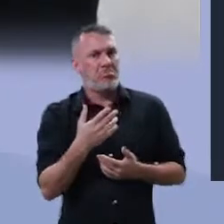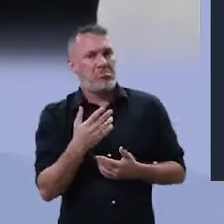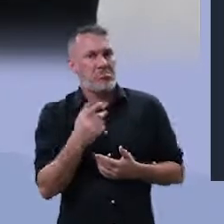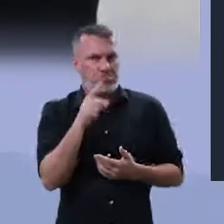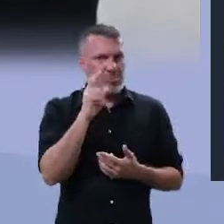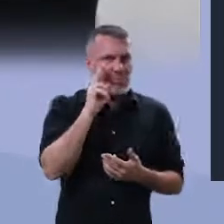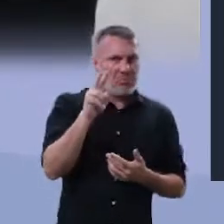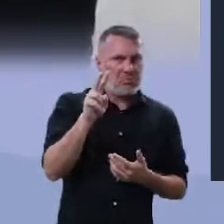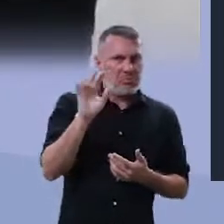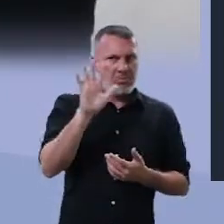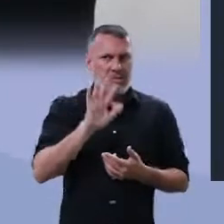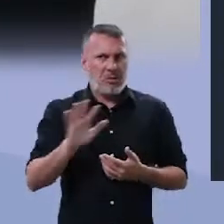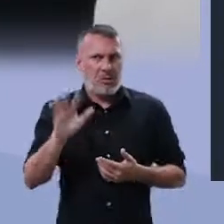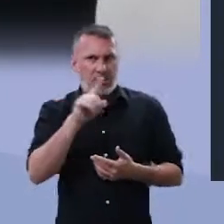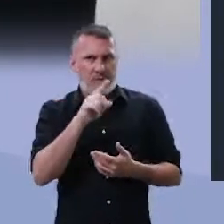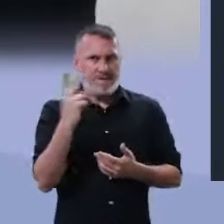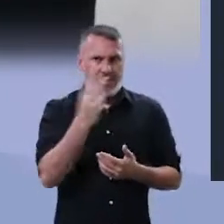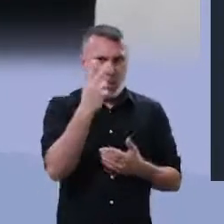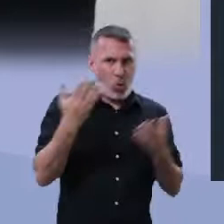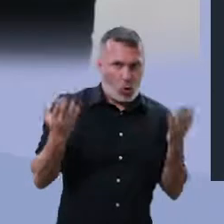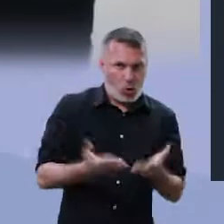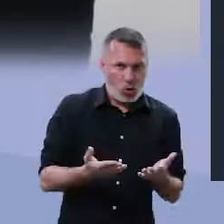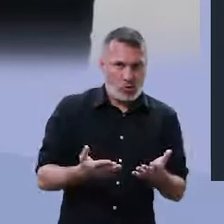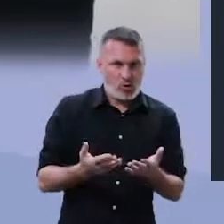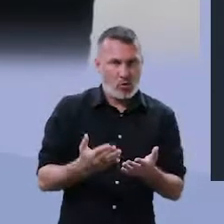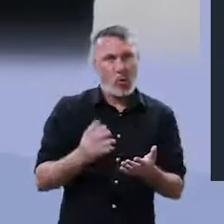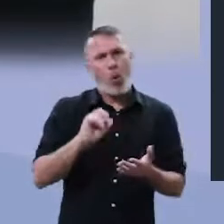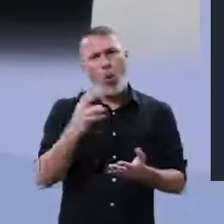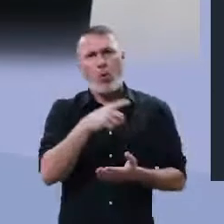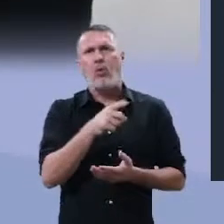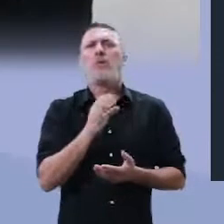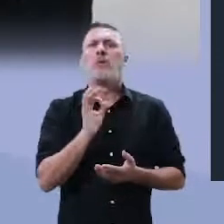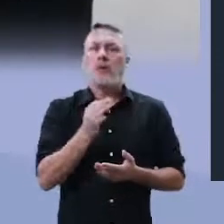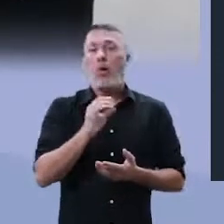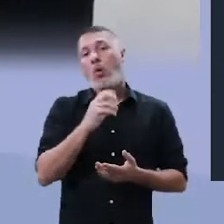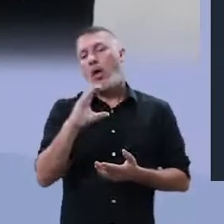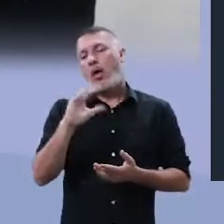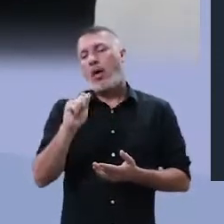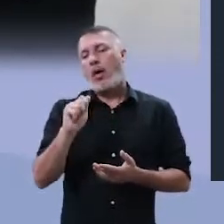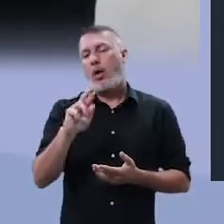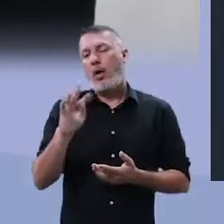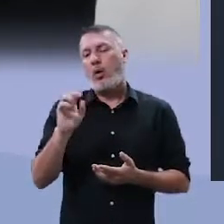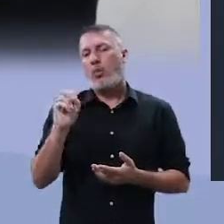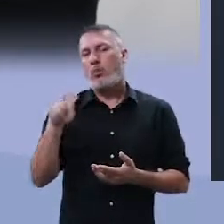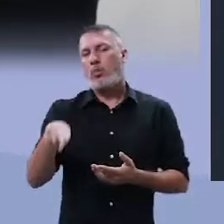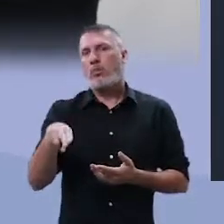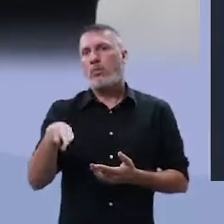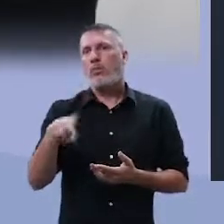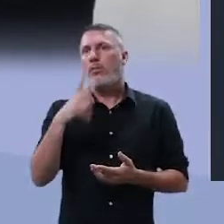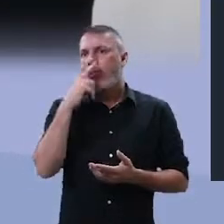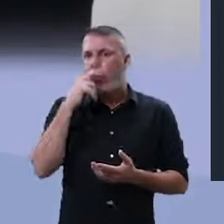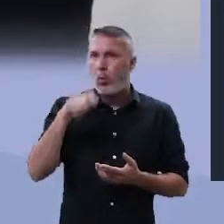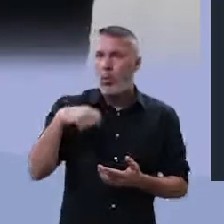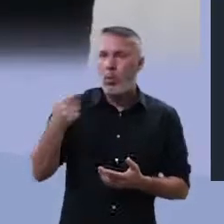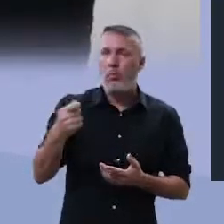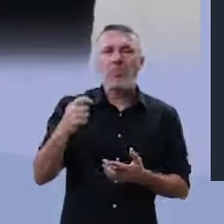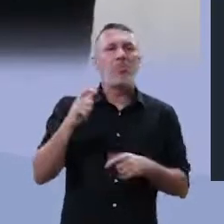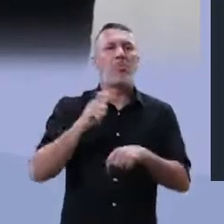Será que isso aí só tem valor hoje? Ou isso é um cartum com uma função